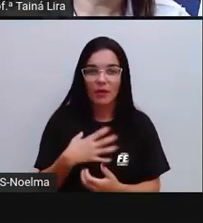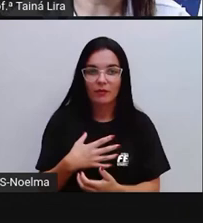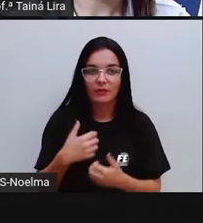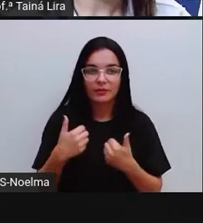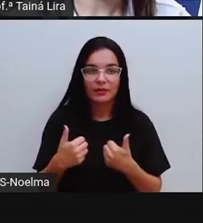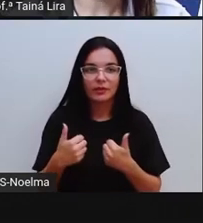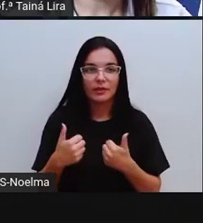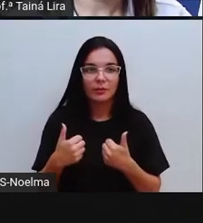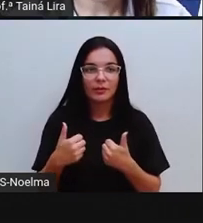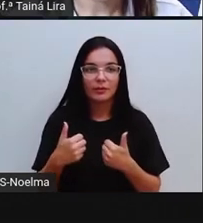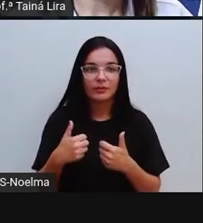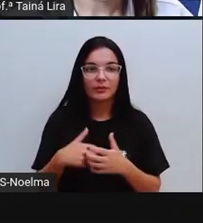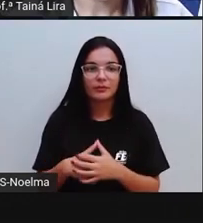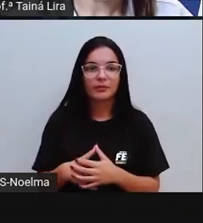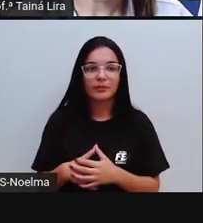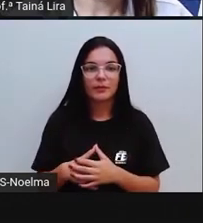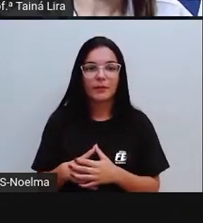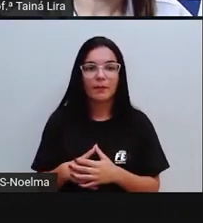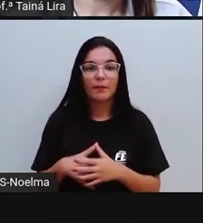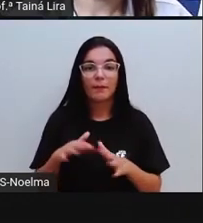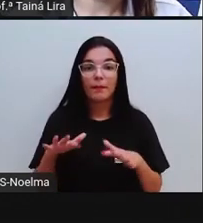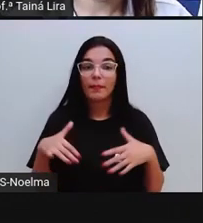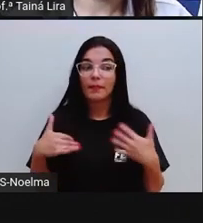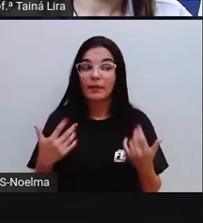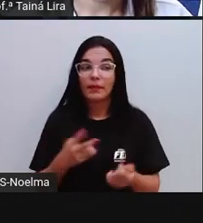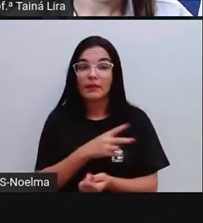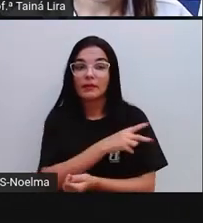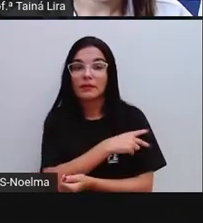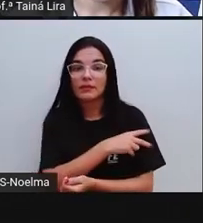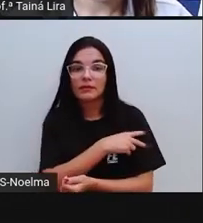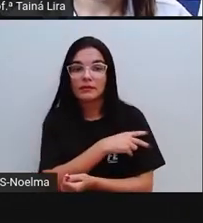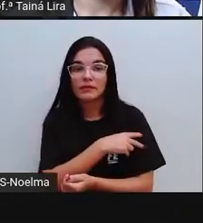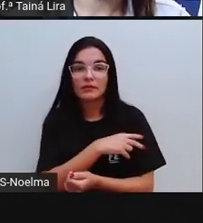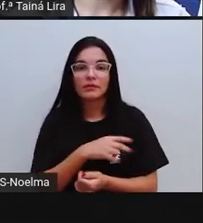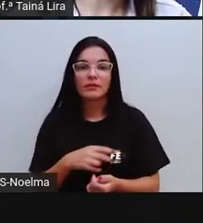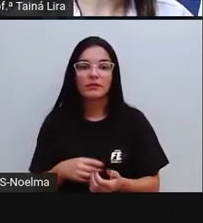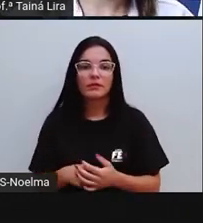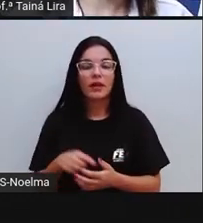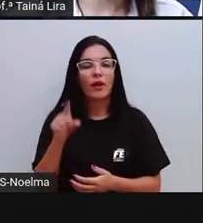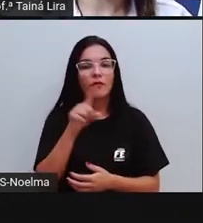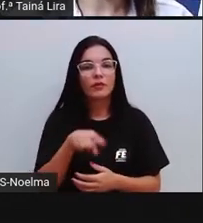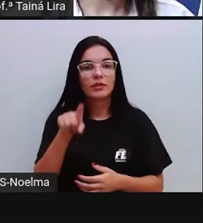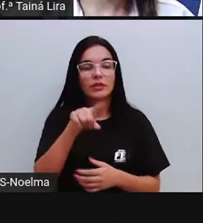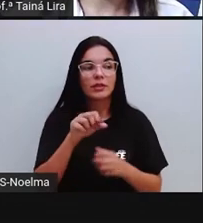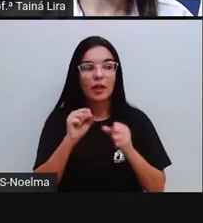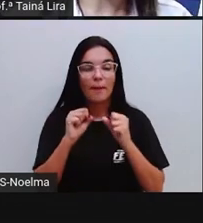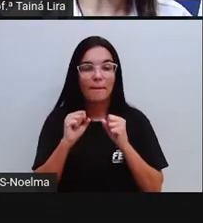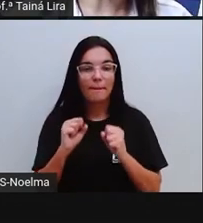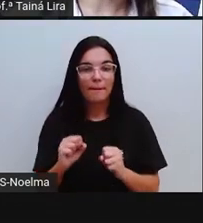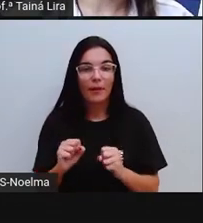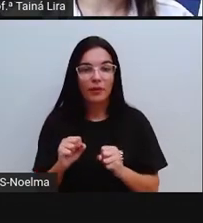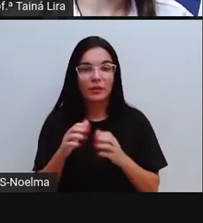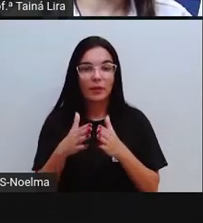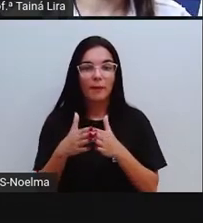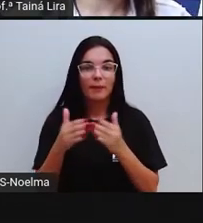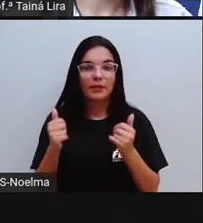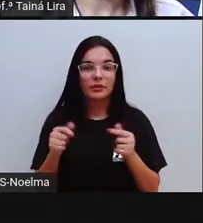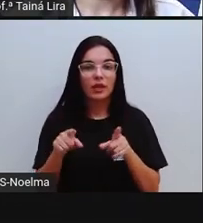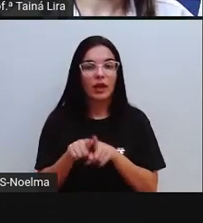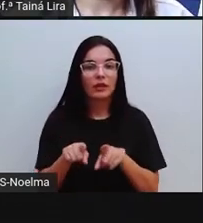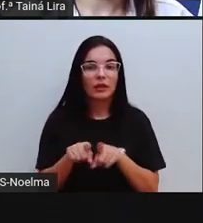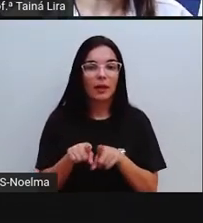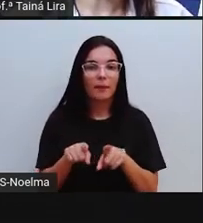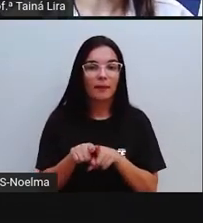tá bom? E aí, segundo ano, é, vocês podem, certo? Pedir também,